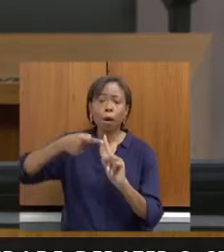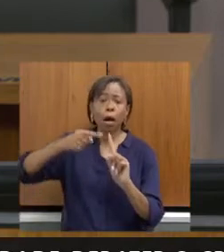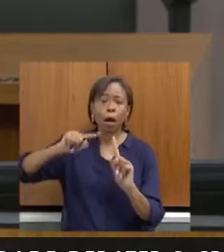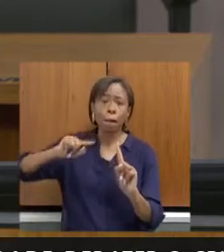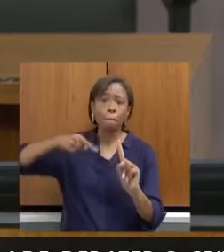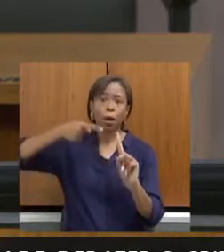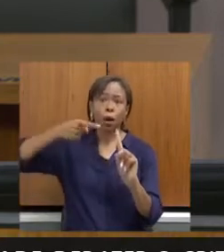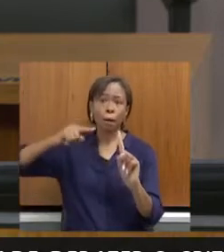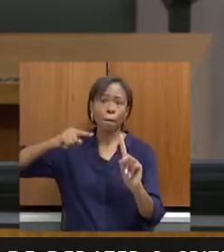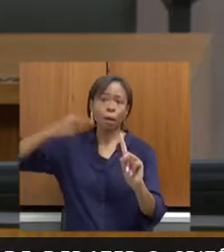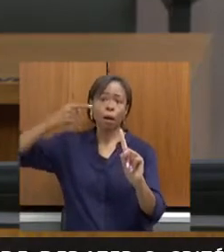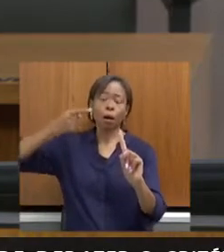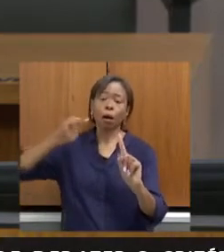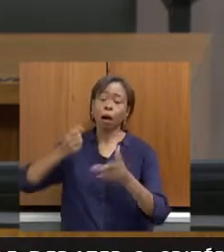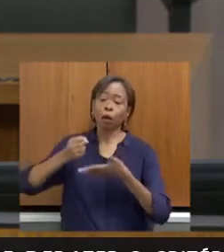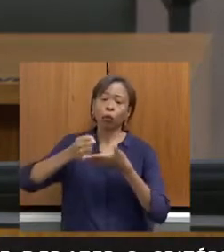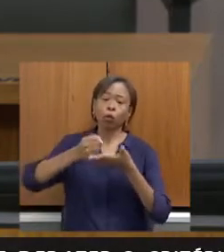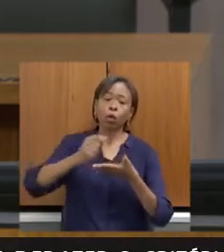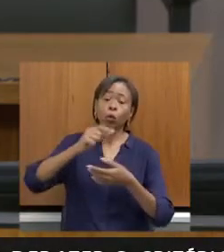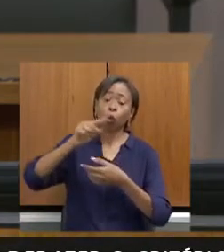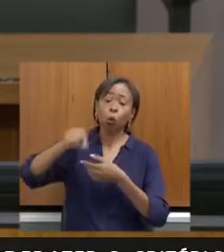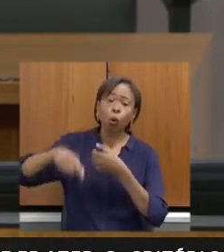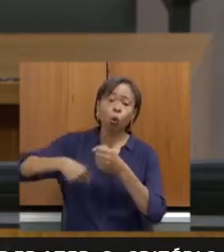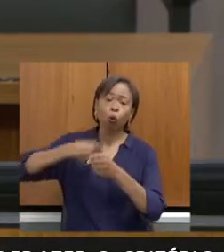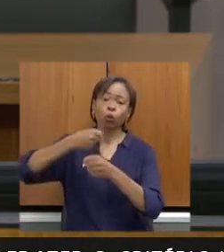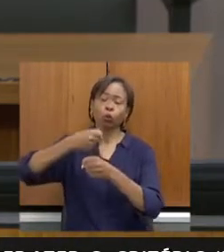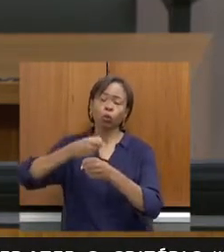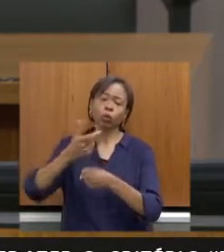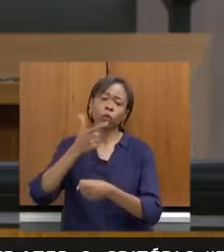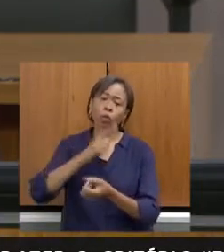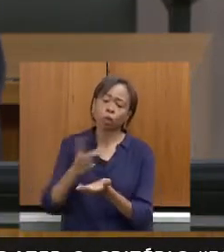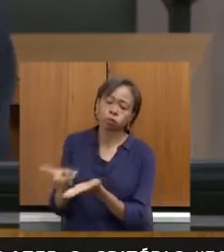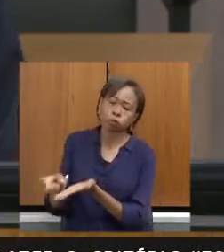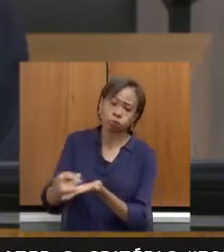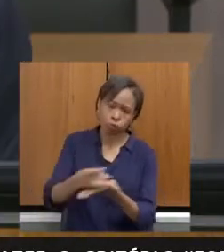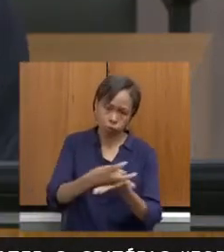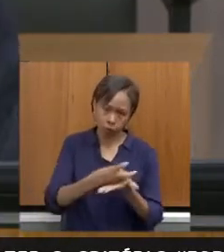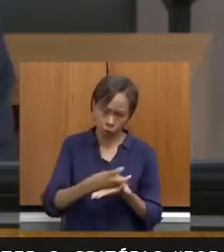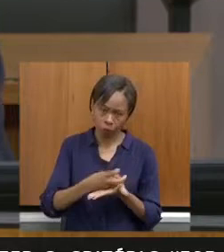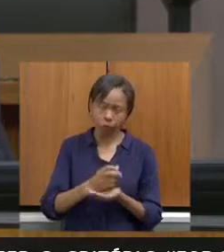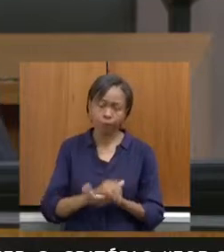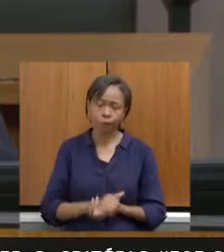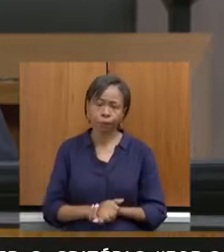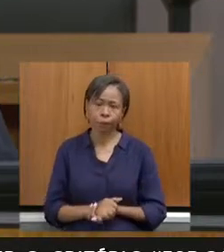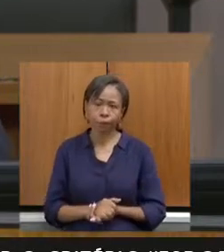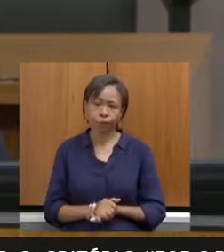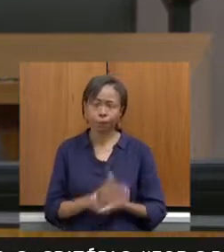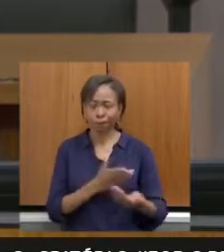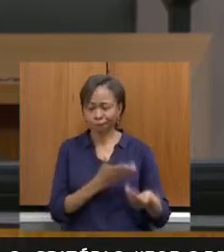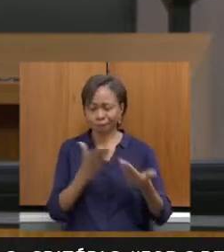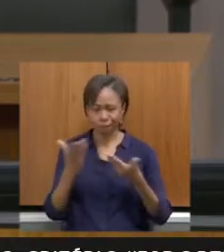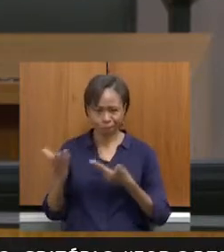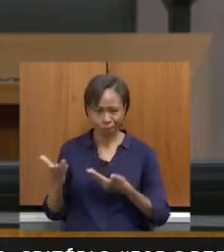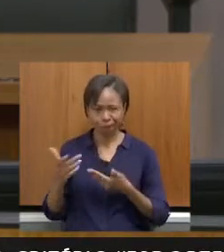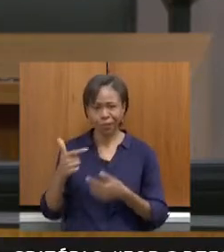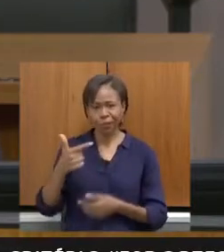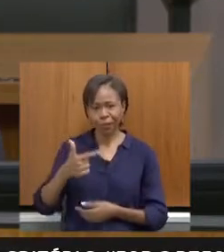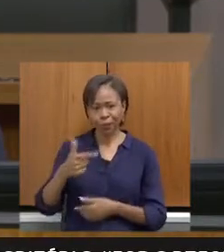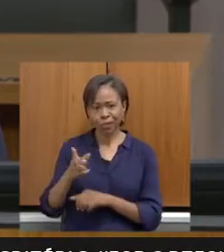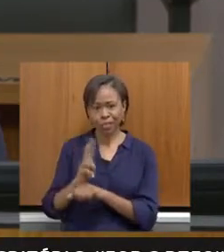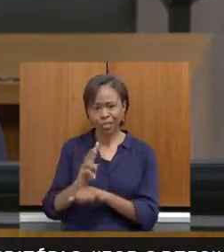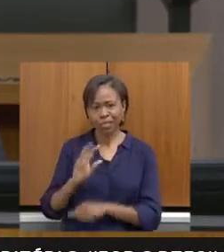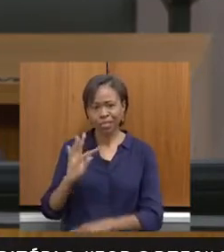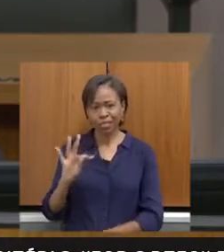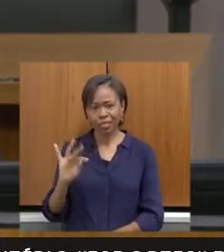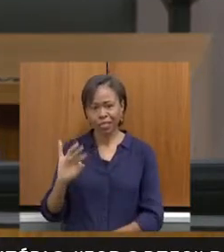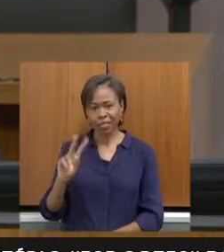para que no próximo ano consiga captar algum recurso. Aí eu vou passar a palavra ao nosso superintendente, o Tiago, que